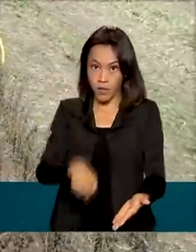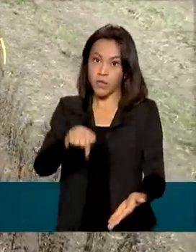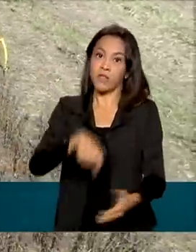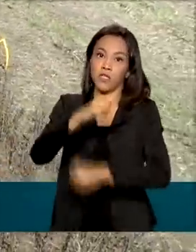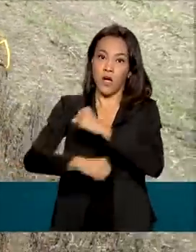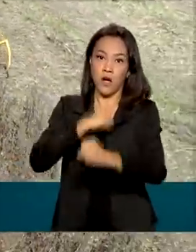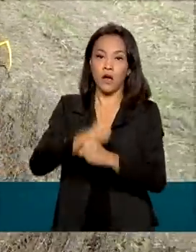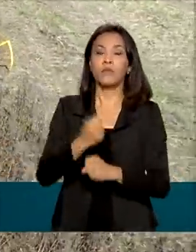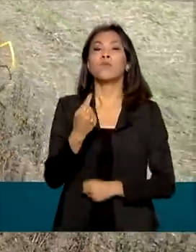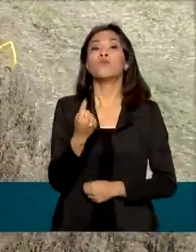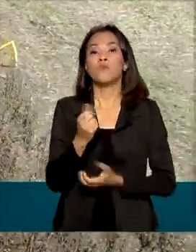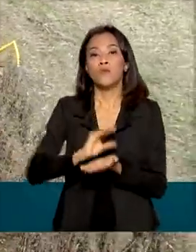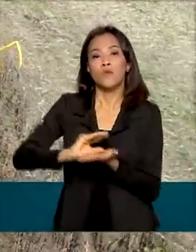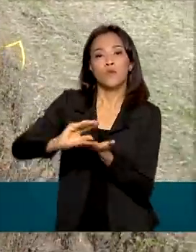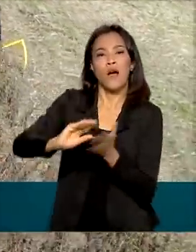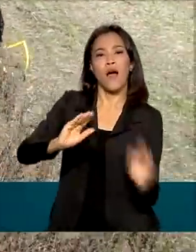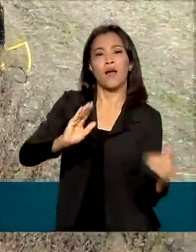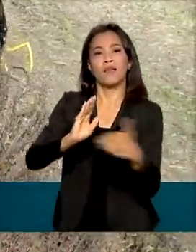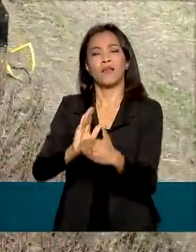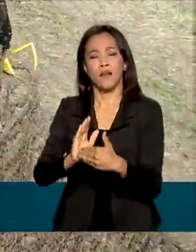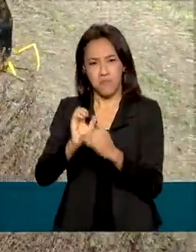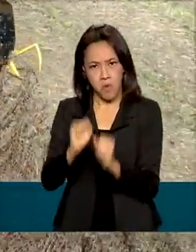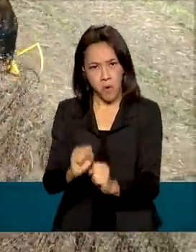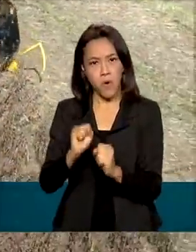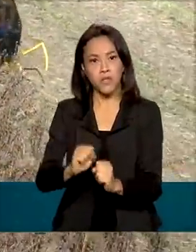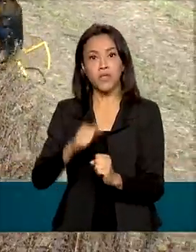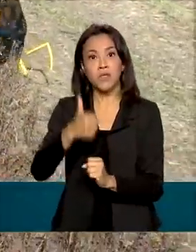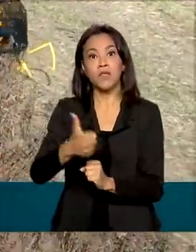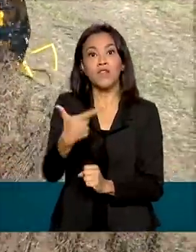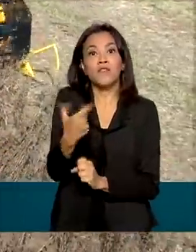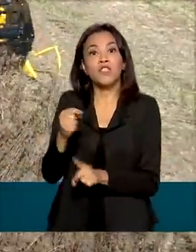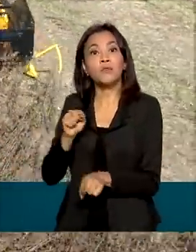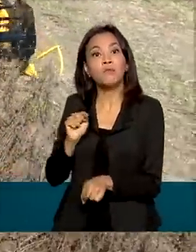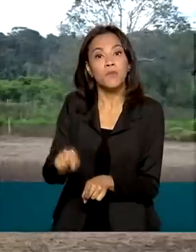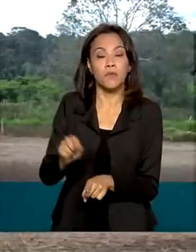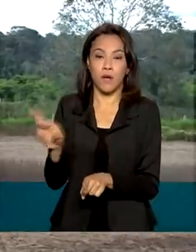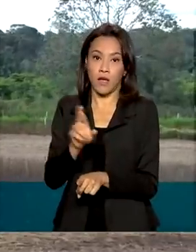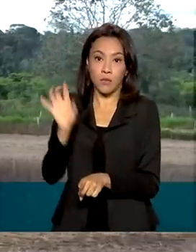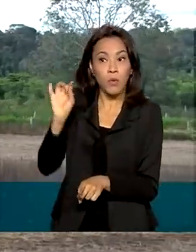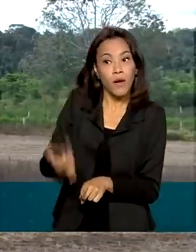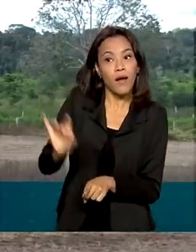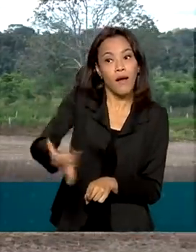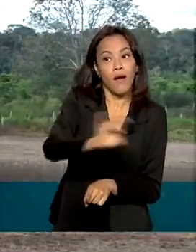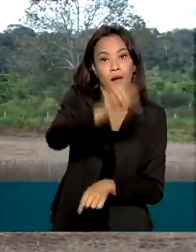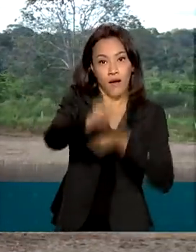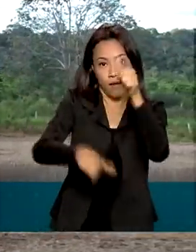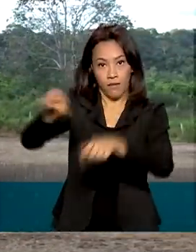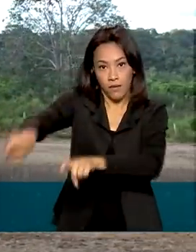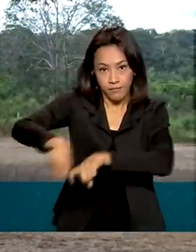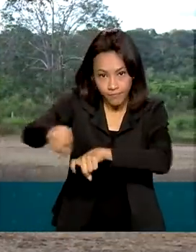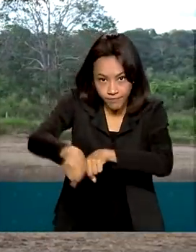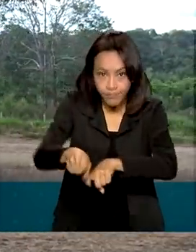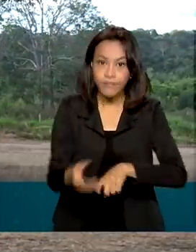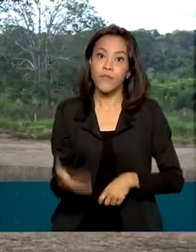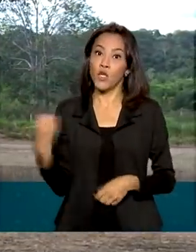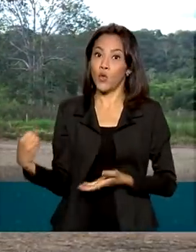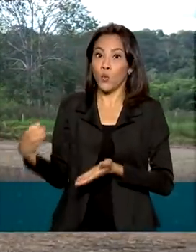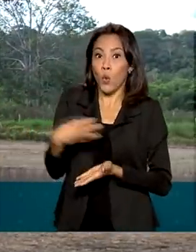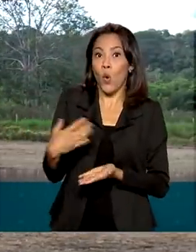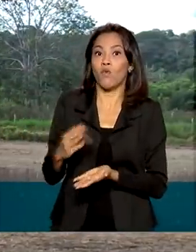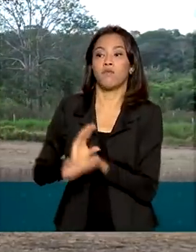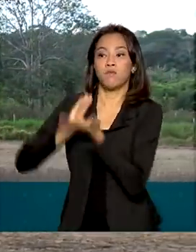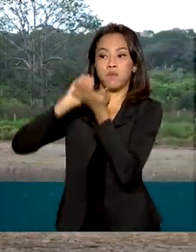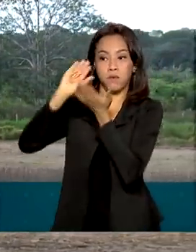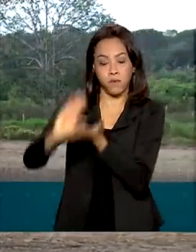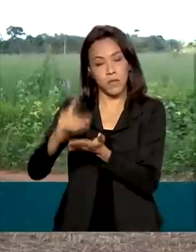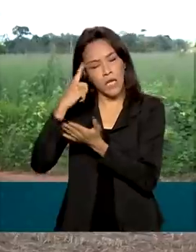o subsídio pode chegar a até 120 mil reais por agricultor. E um novo repasse já está em estudo pelo